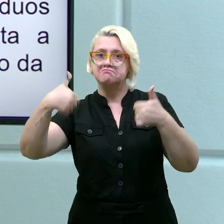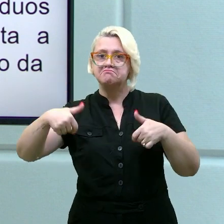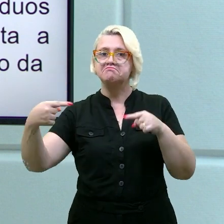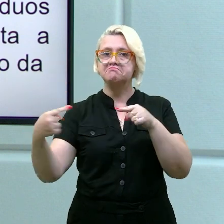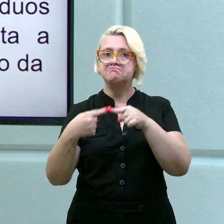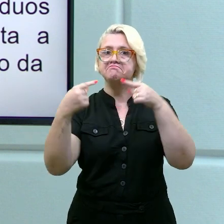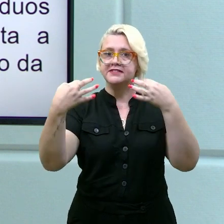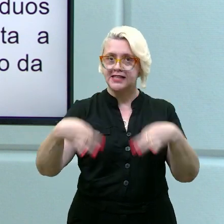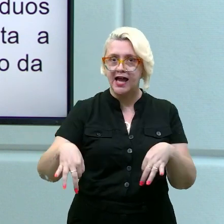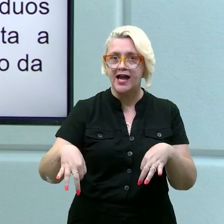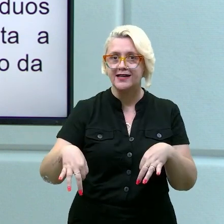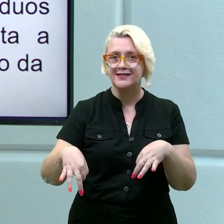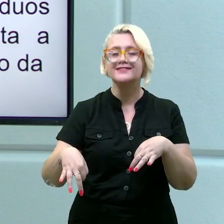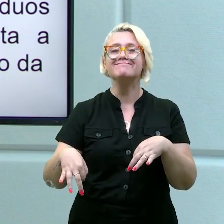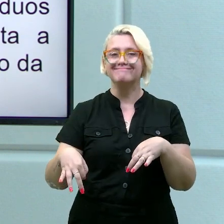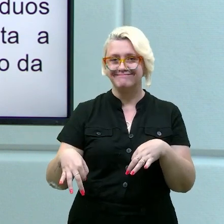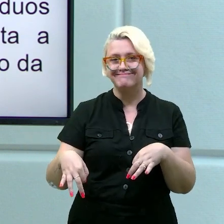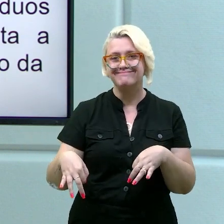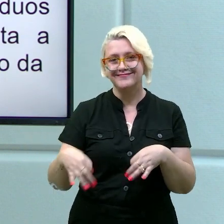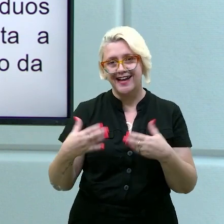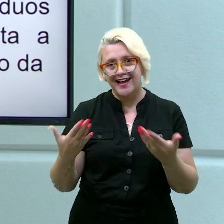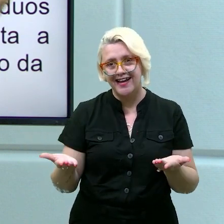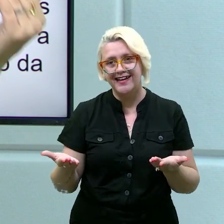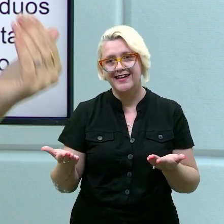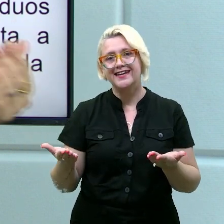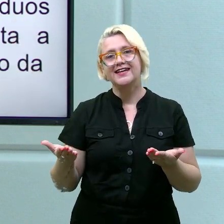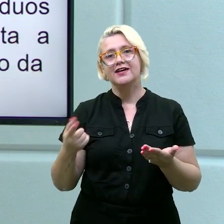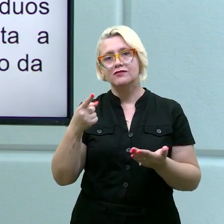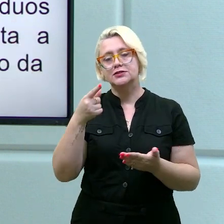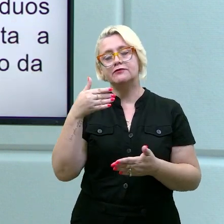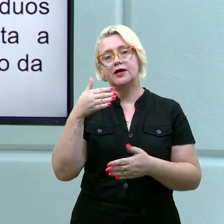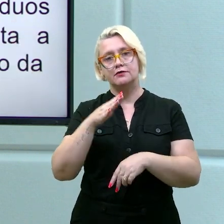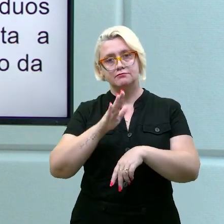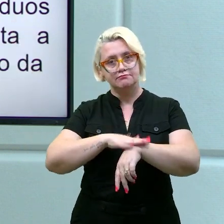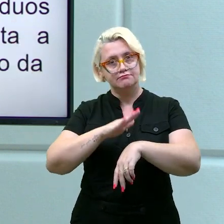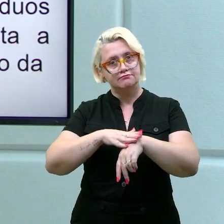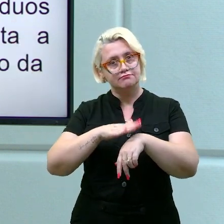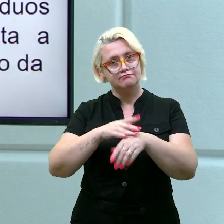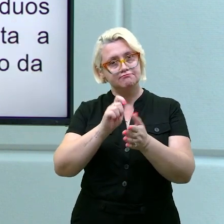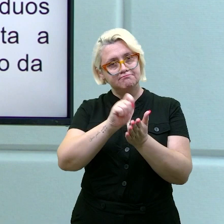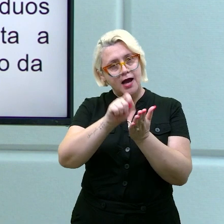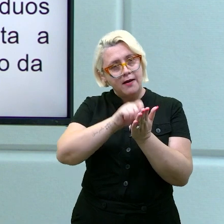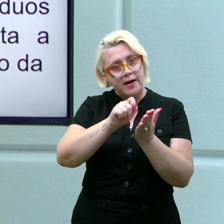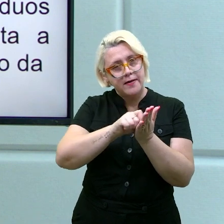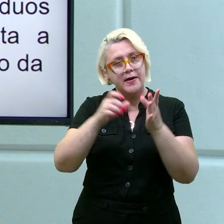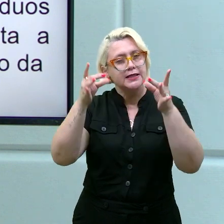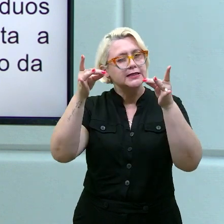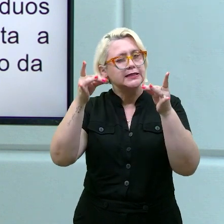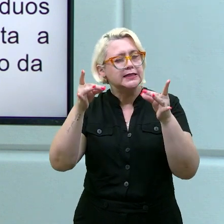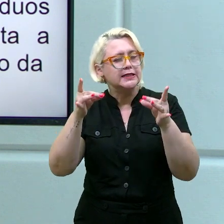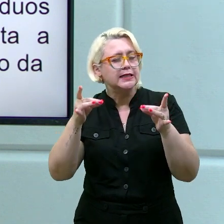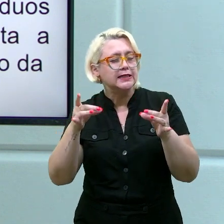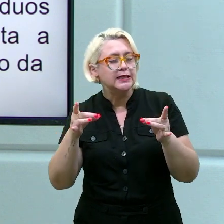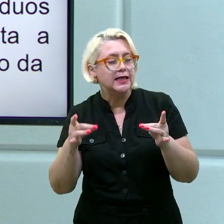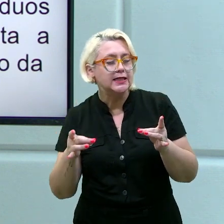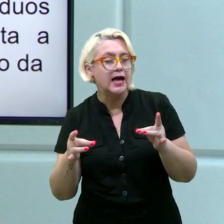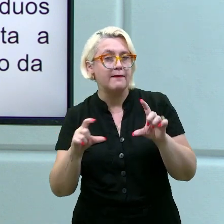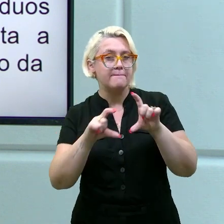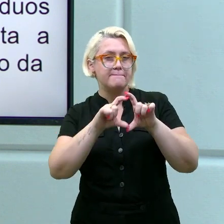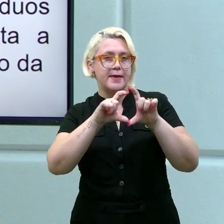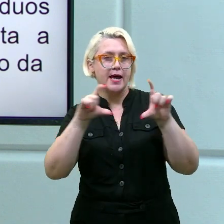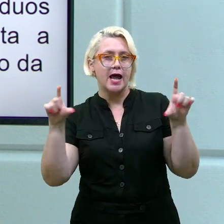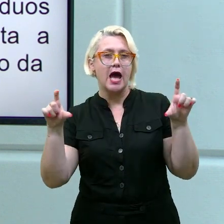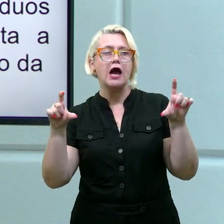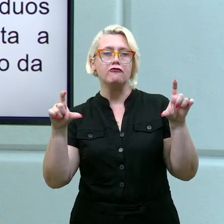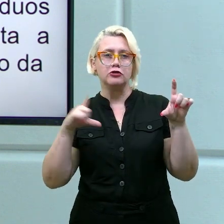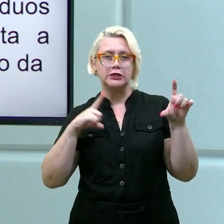válida. E aí, você vai agora, você viu, você detalhou bastante, o parágrafo já